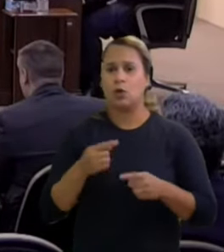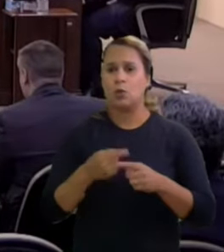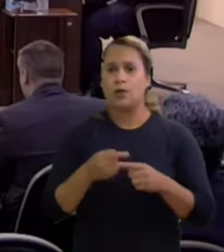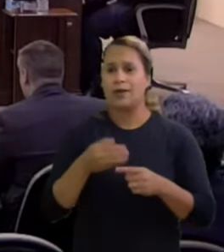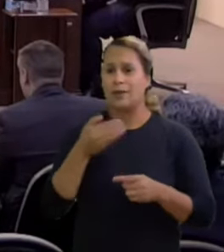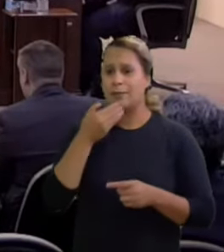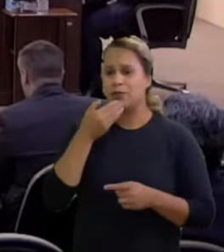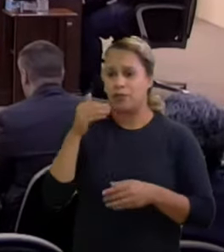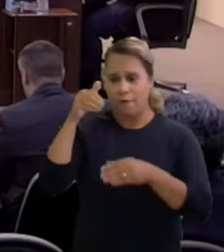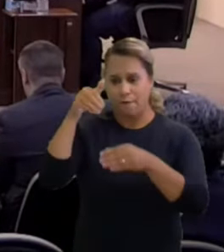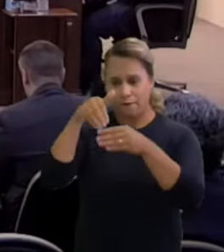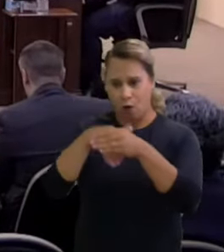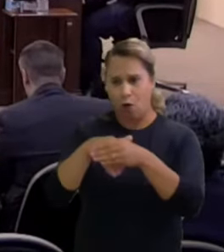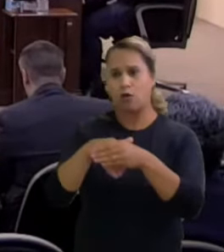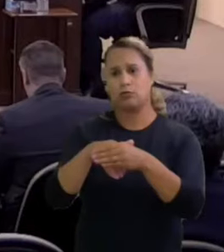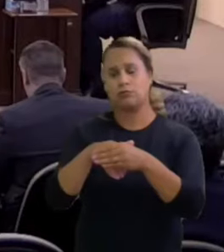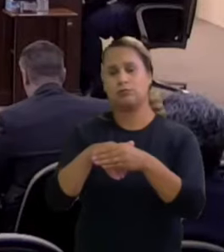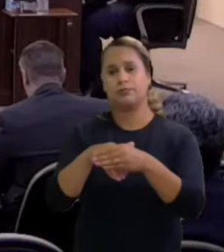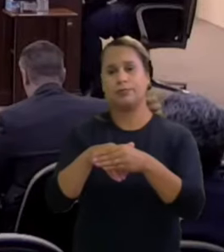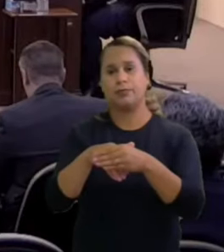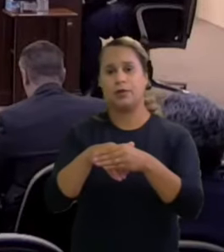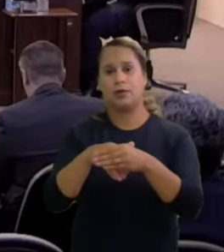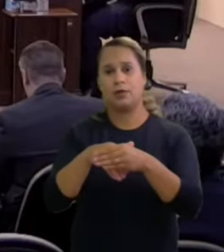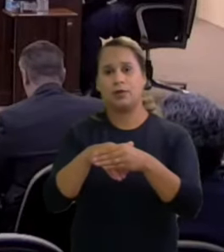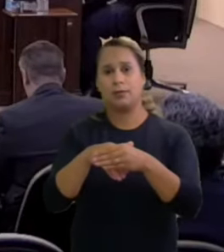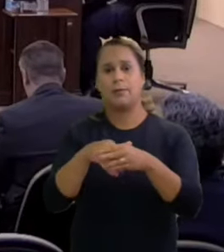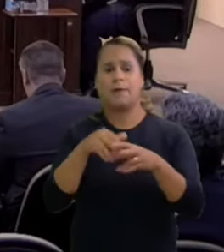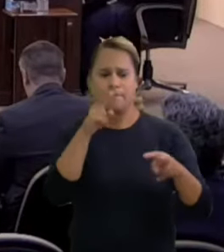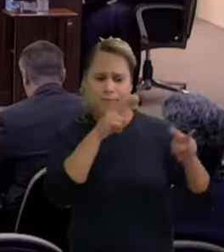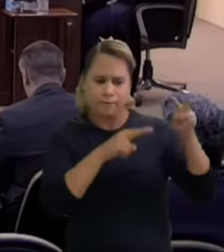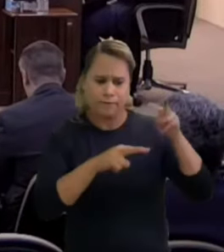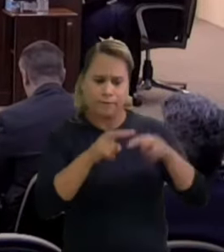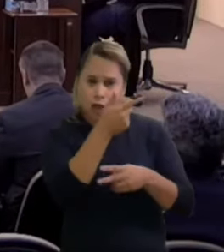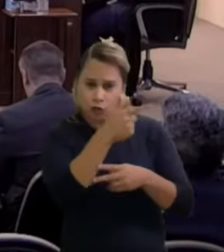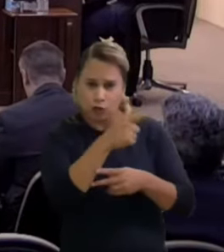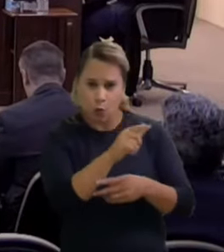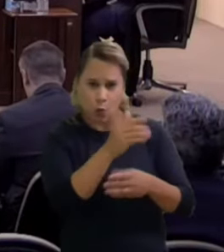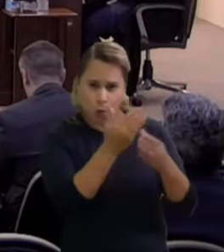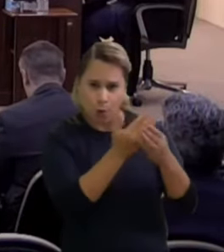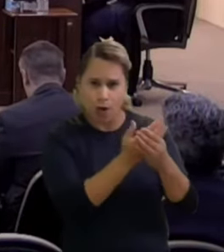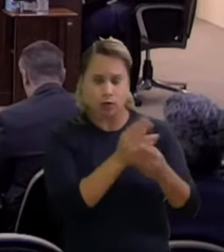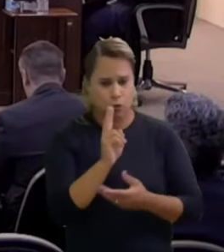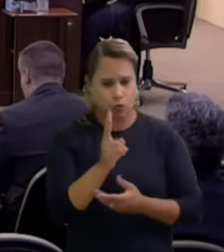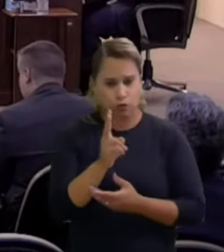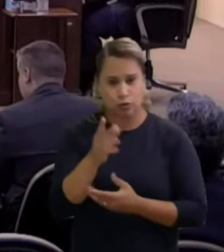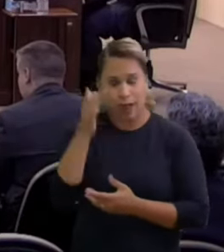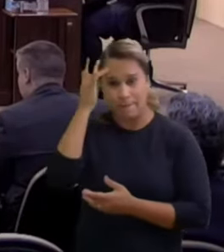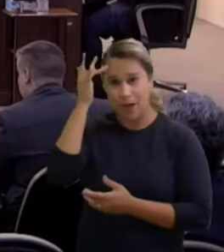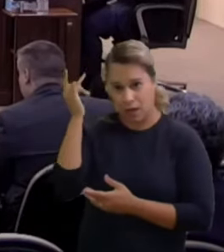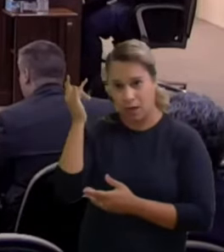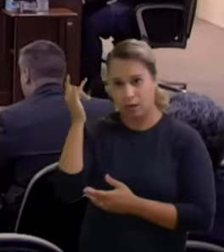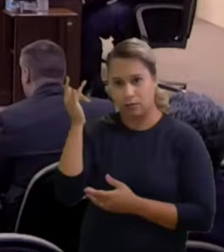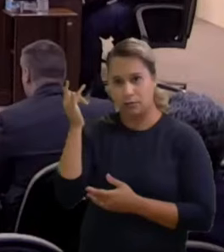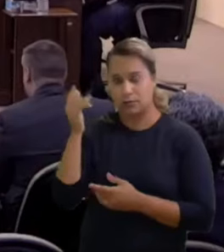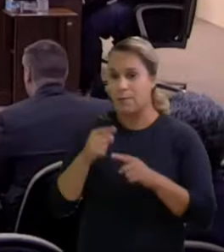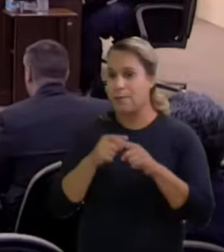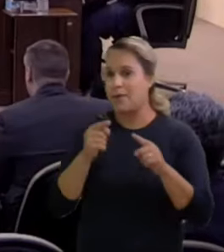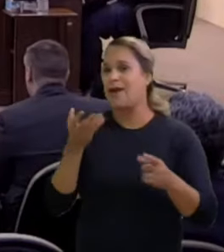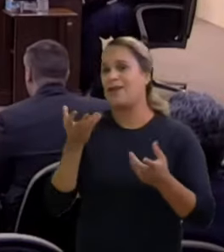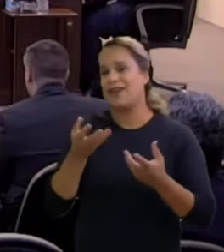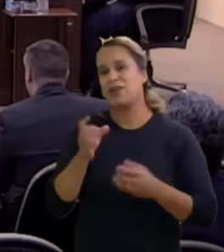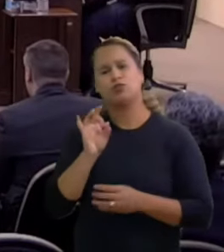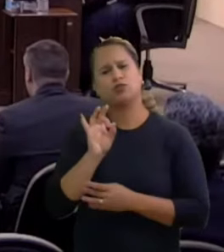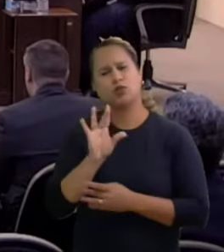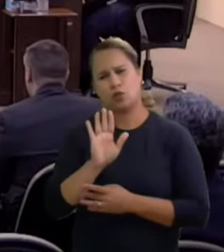de vista de vossa excelência o processo continuaria amanhã senhor presidente mas eu quero só